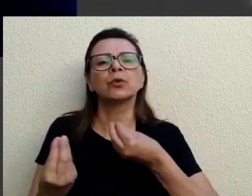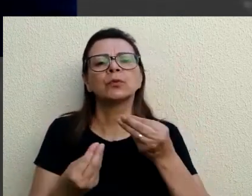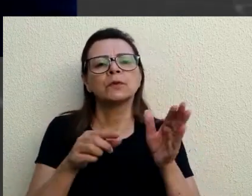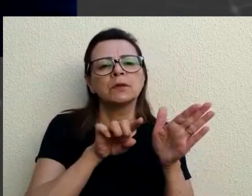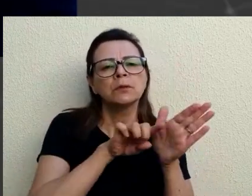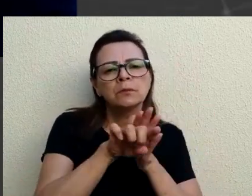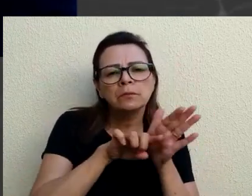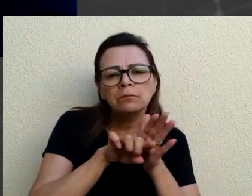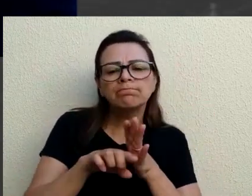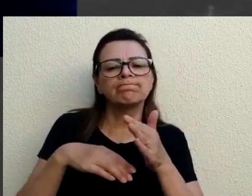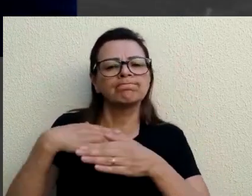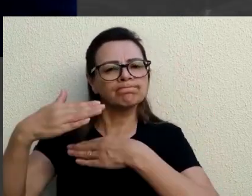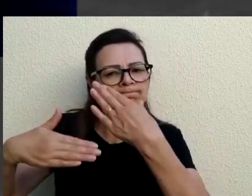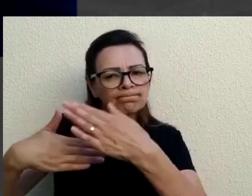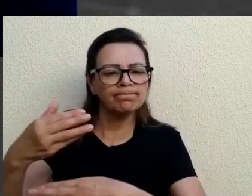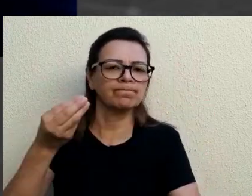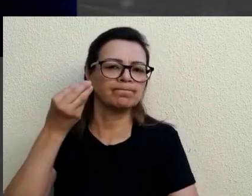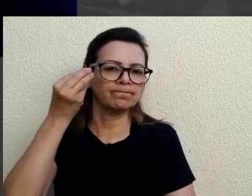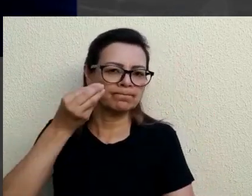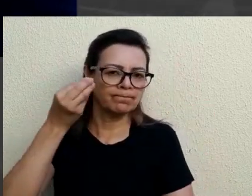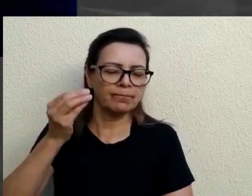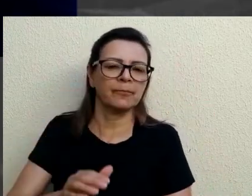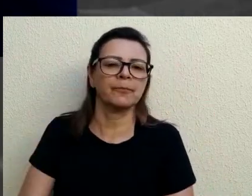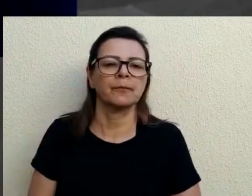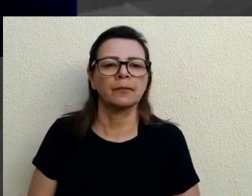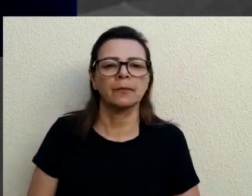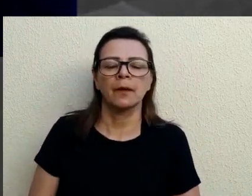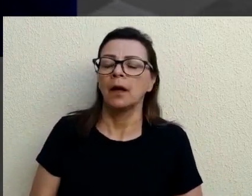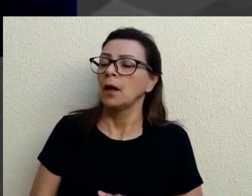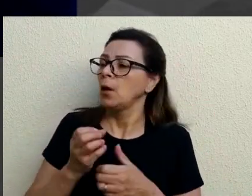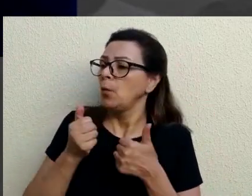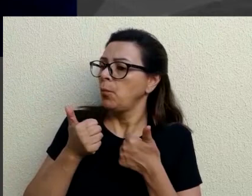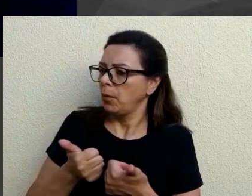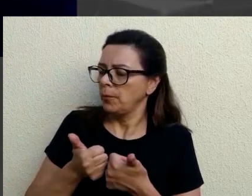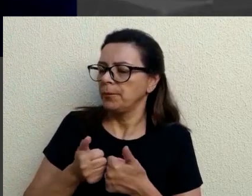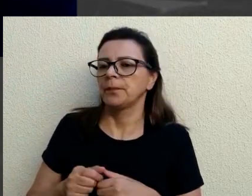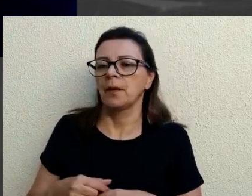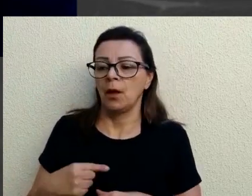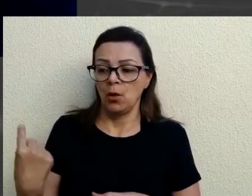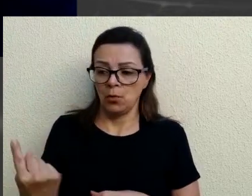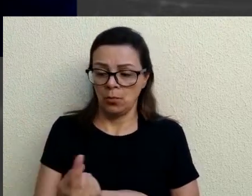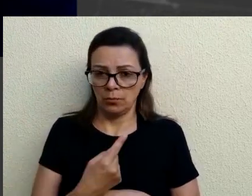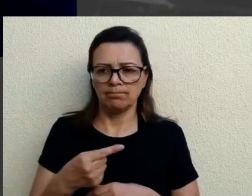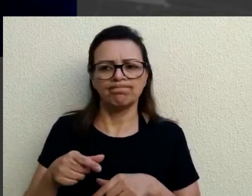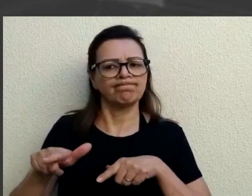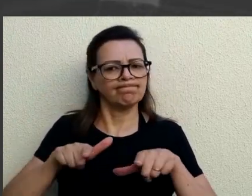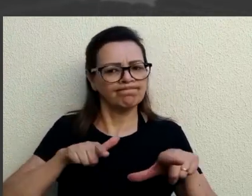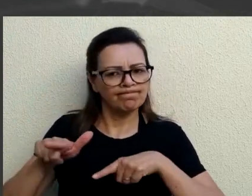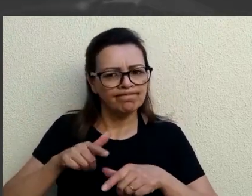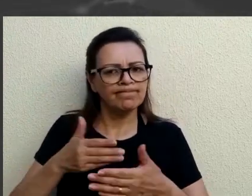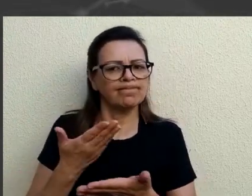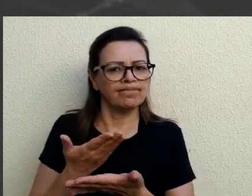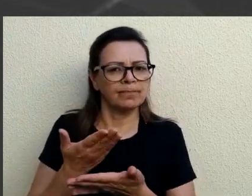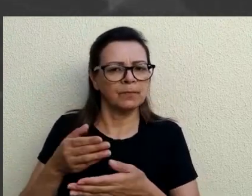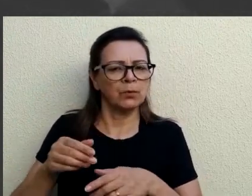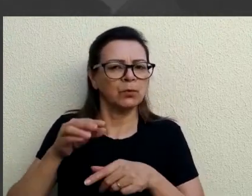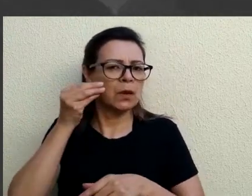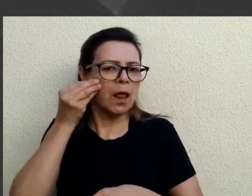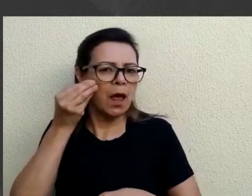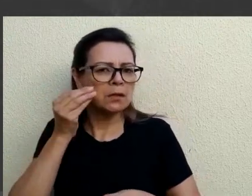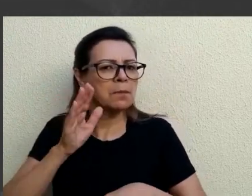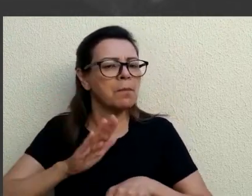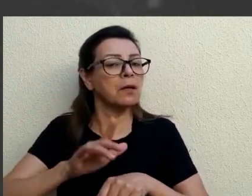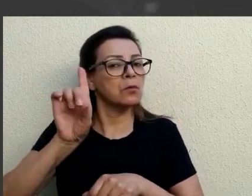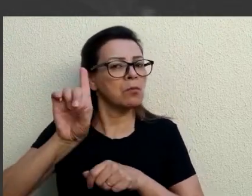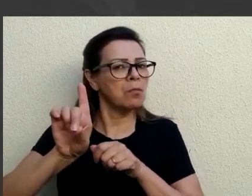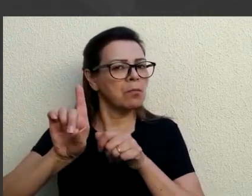como vocês estão trabalhando nesse teste? Sim. Bom, a gente está trabalhando nesse teste tem mais de